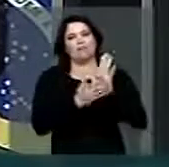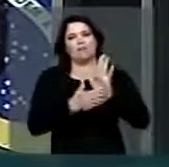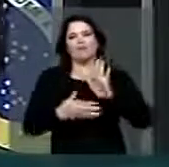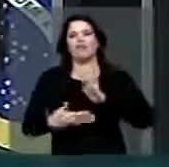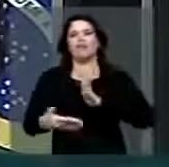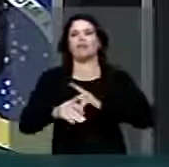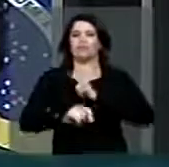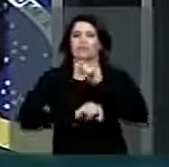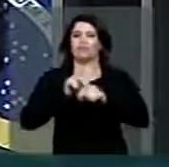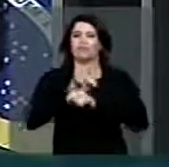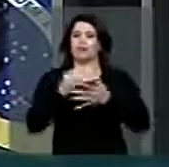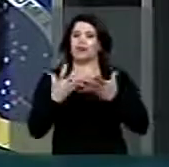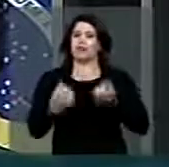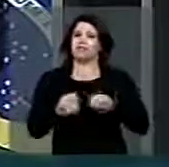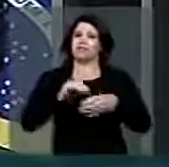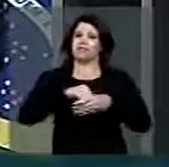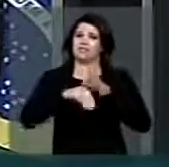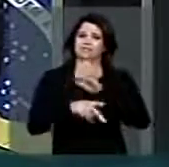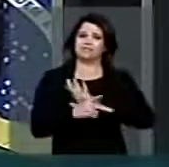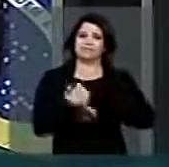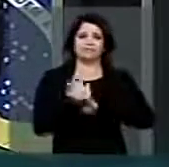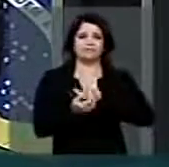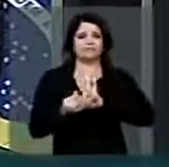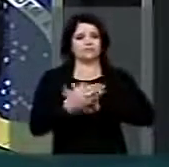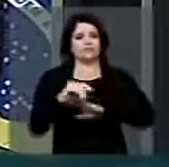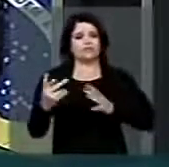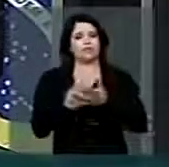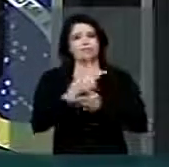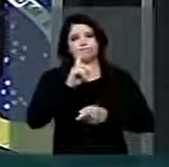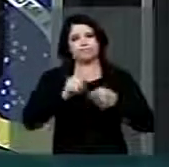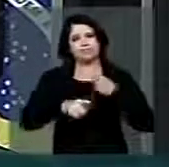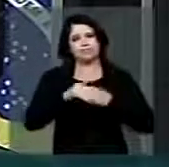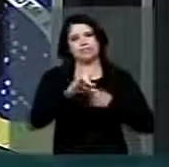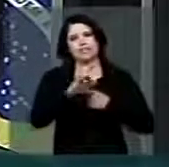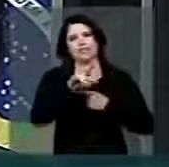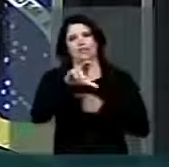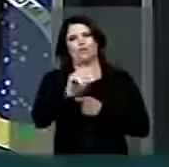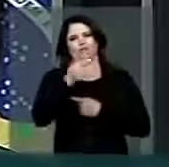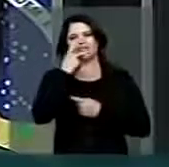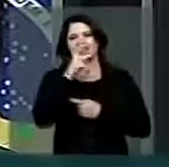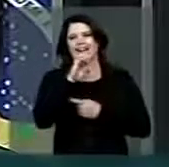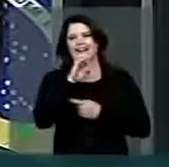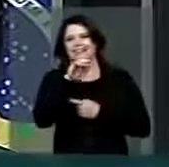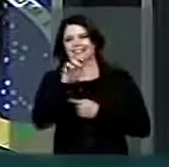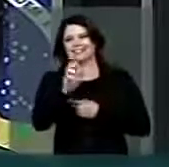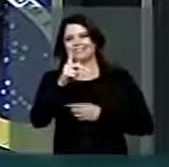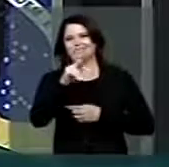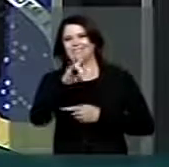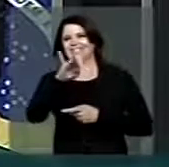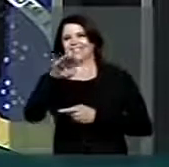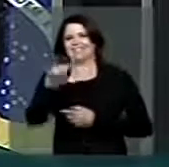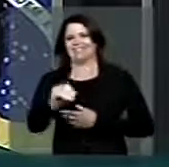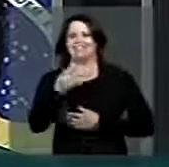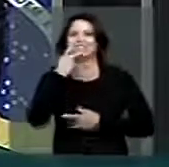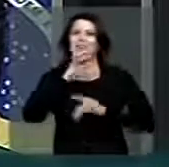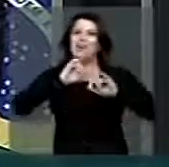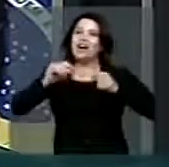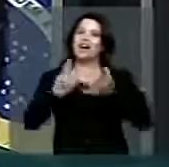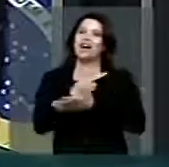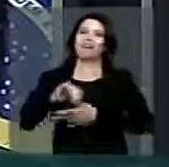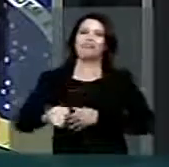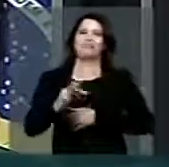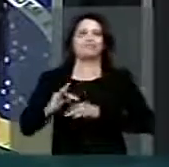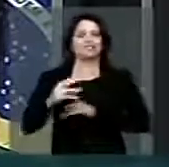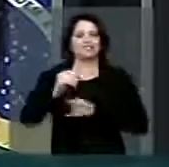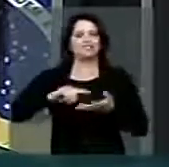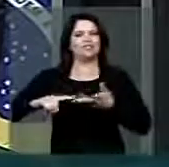que permite a aplicação em casos de sequestro e cárcere privado, a prática mostra que não se tem aproveitado aos